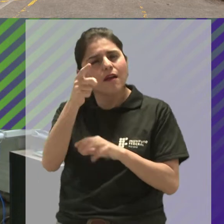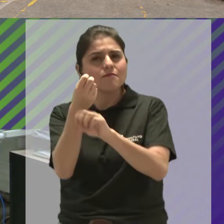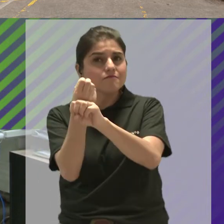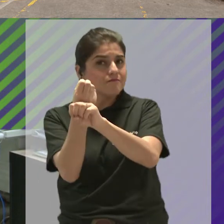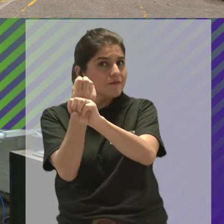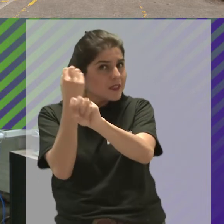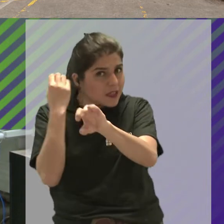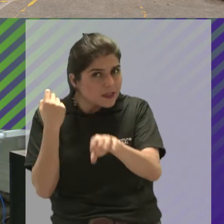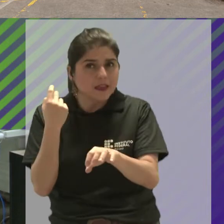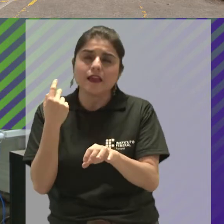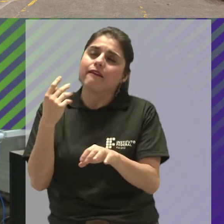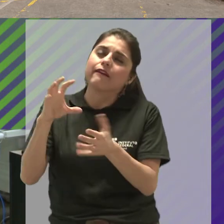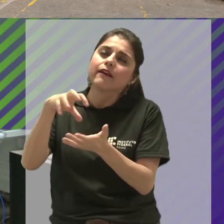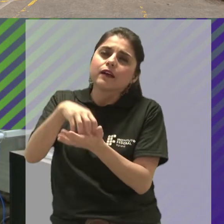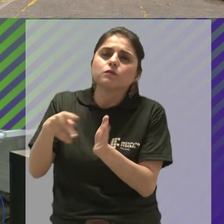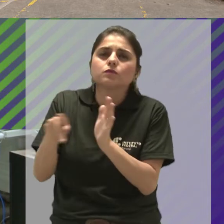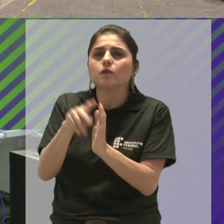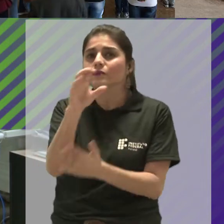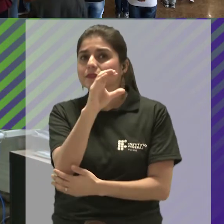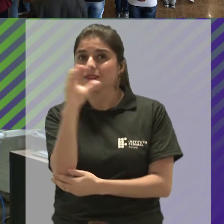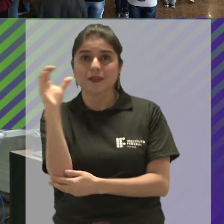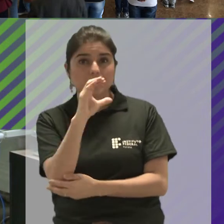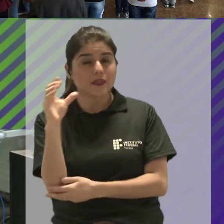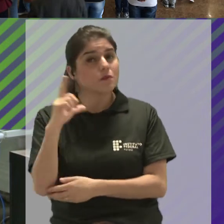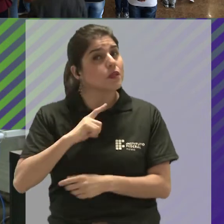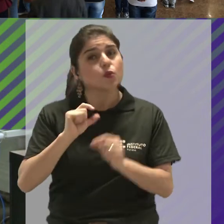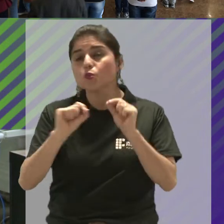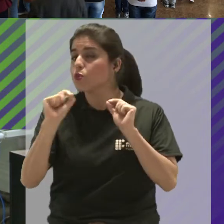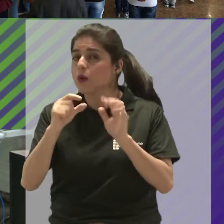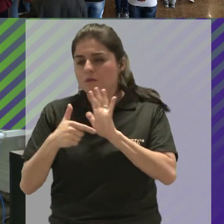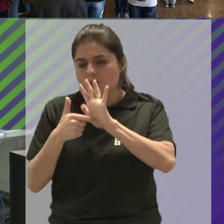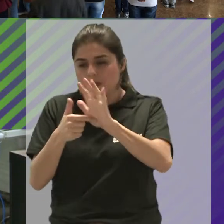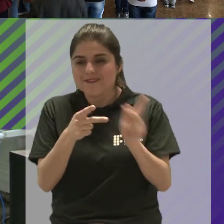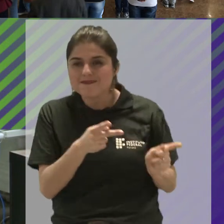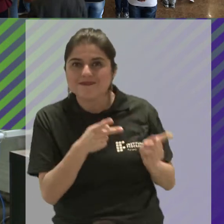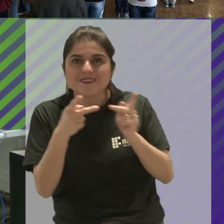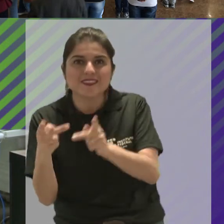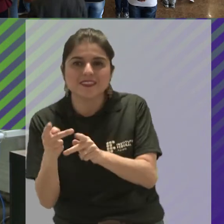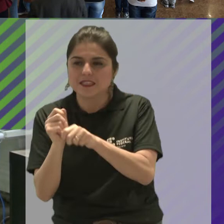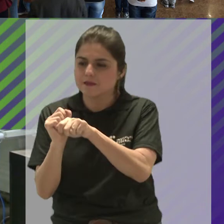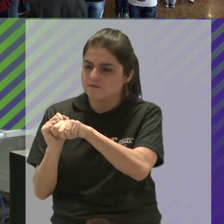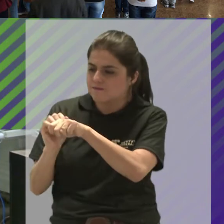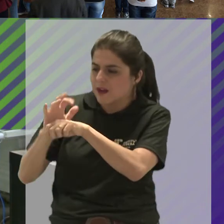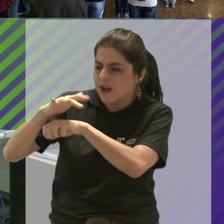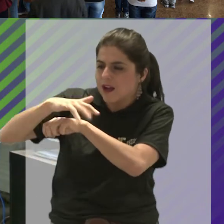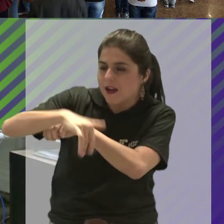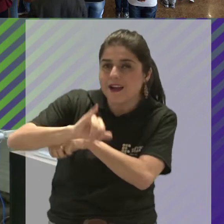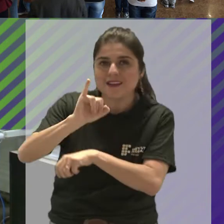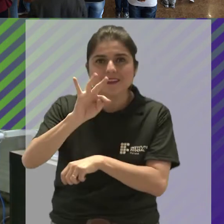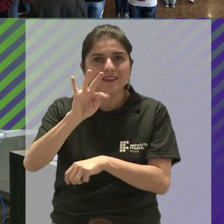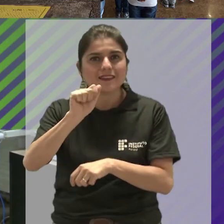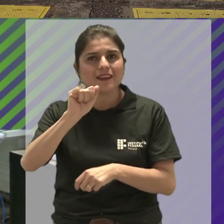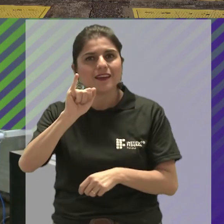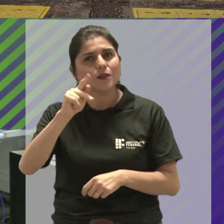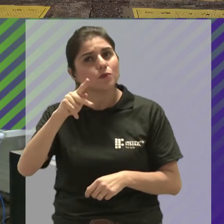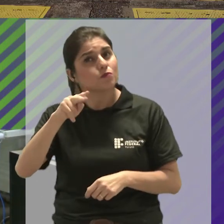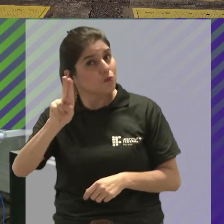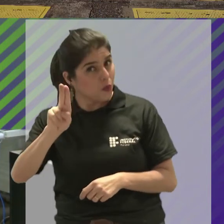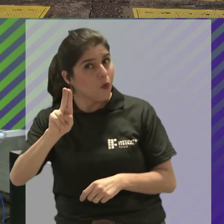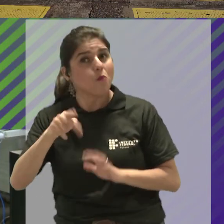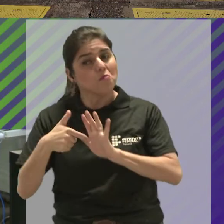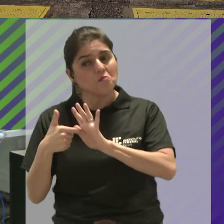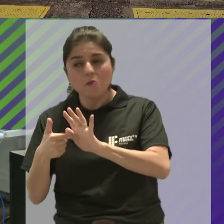segurança do trabalho oferecidos na modalidade EAD pelo Campus Capanema realizaram uma visita à usina